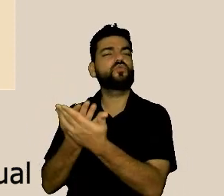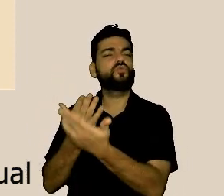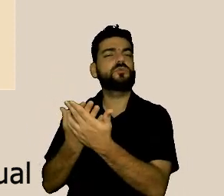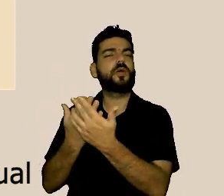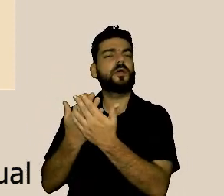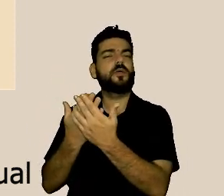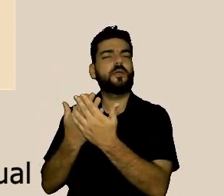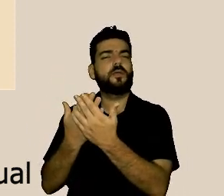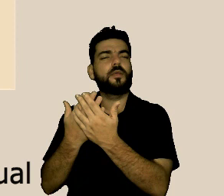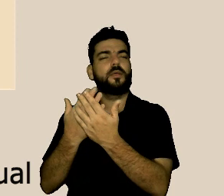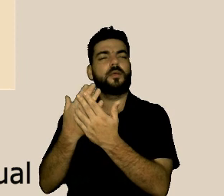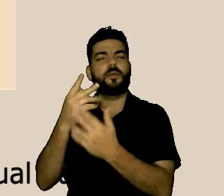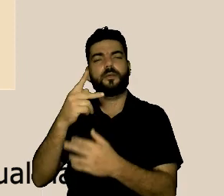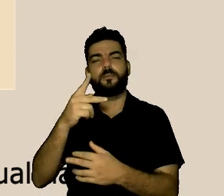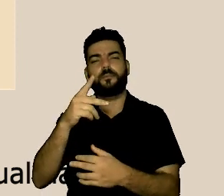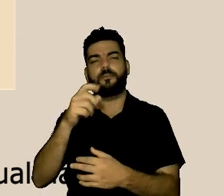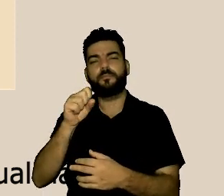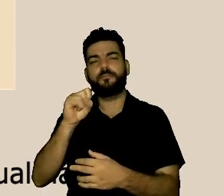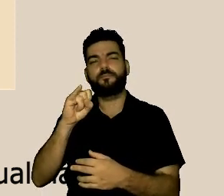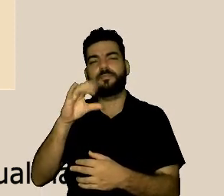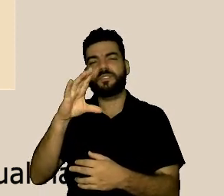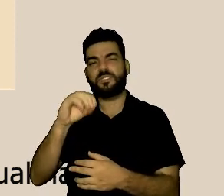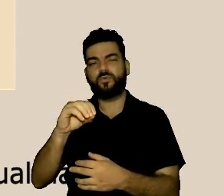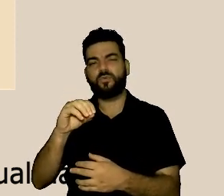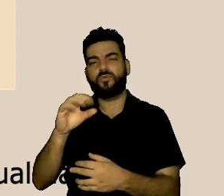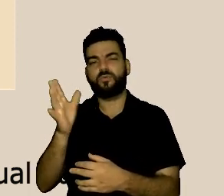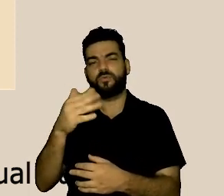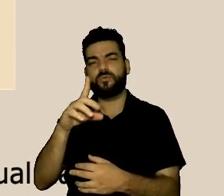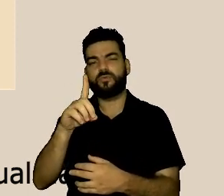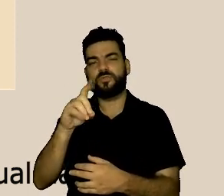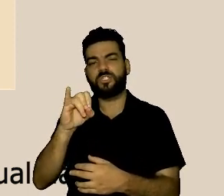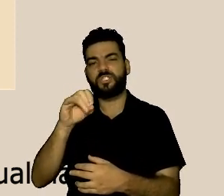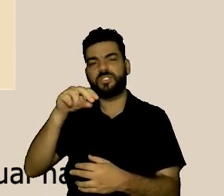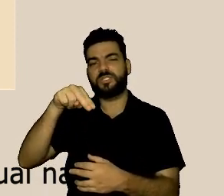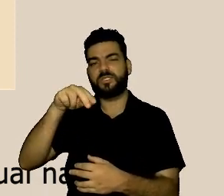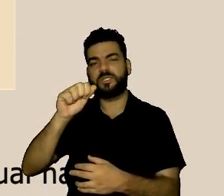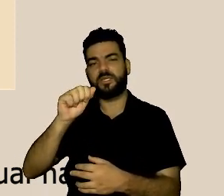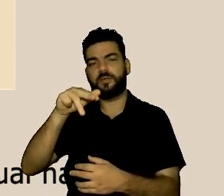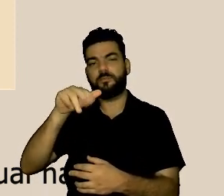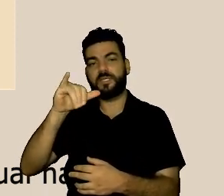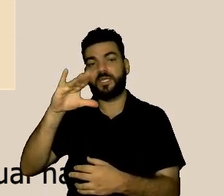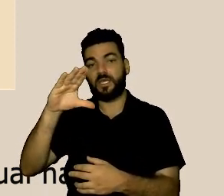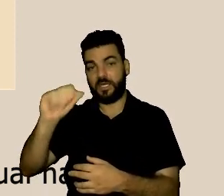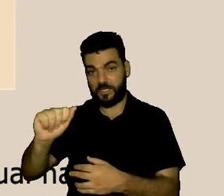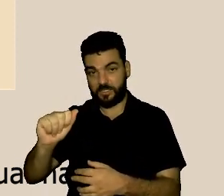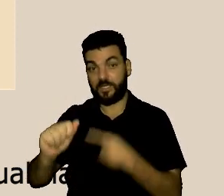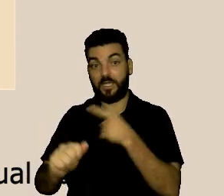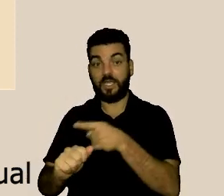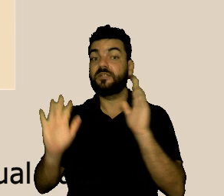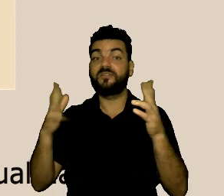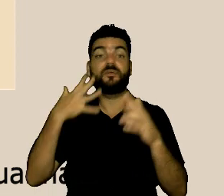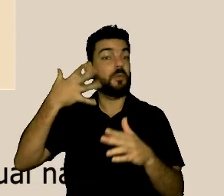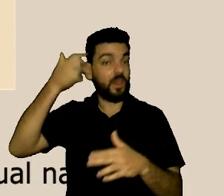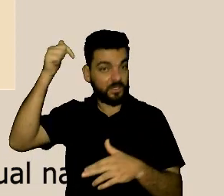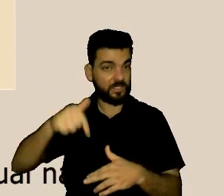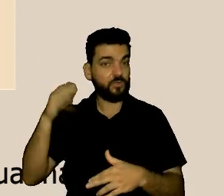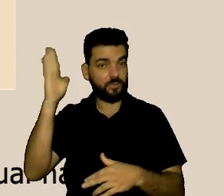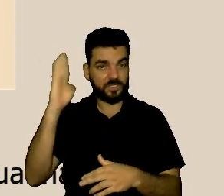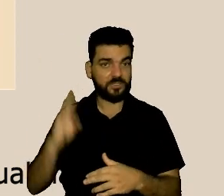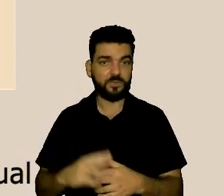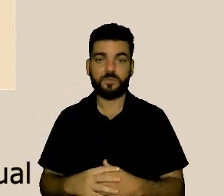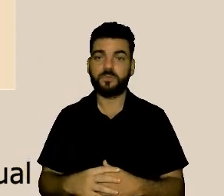ele deu uma palestra em 2018 no TRT4 e ele diz isso